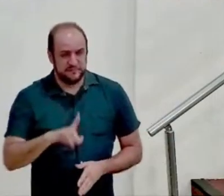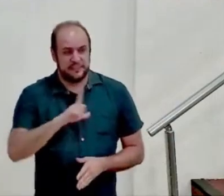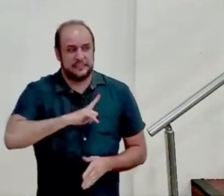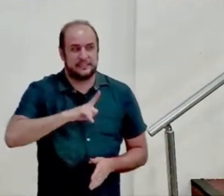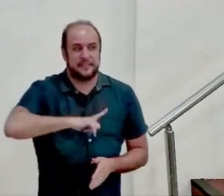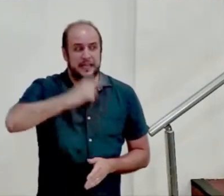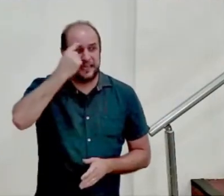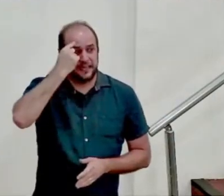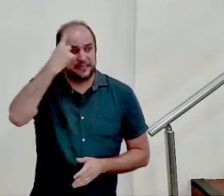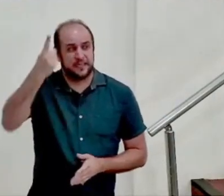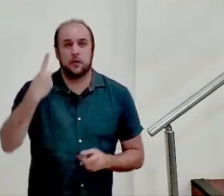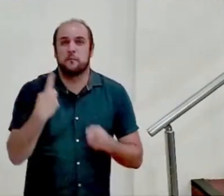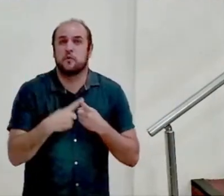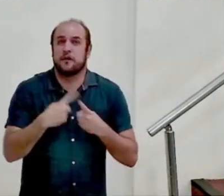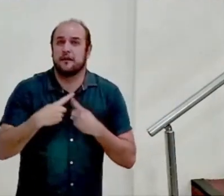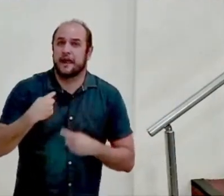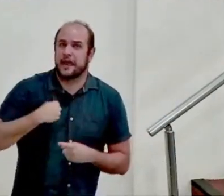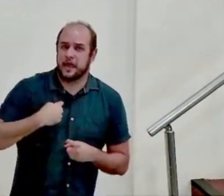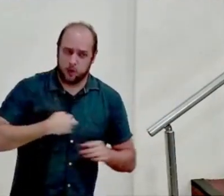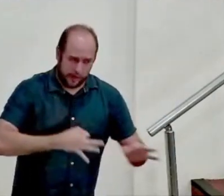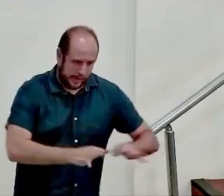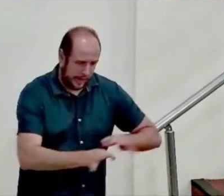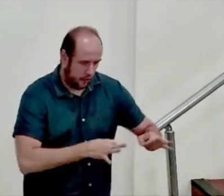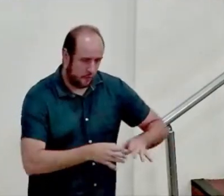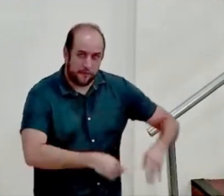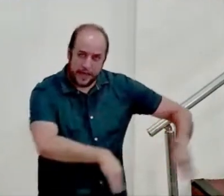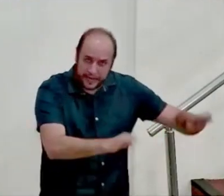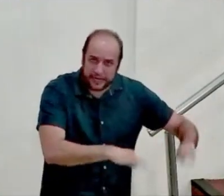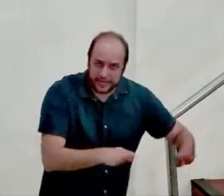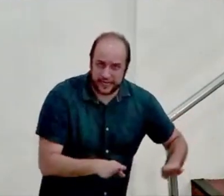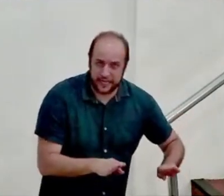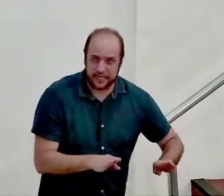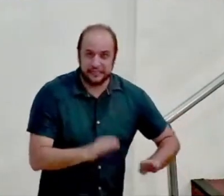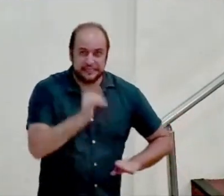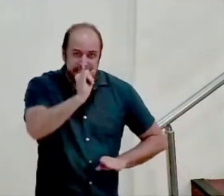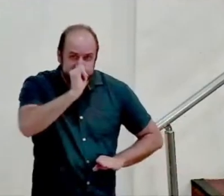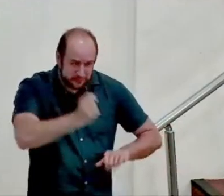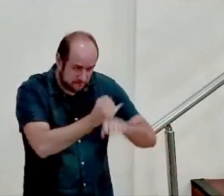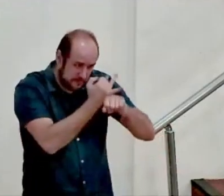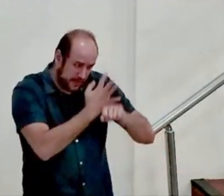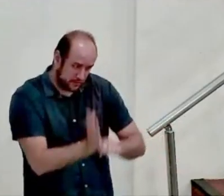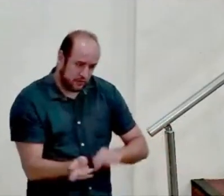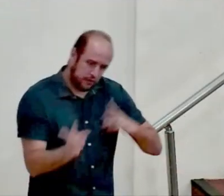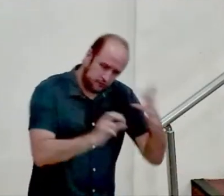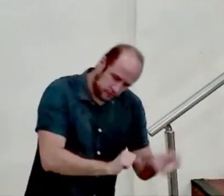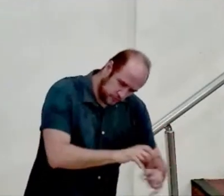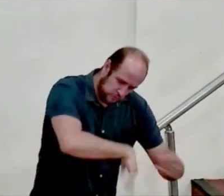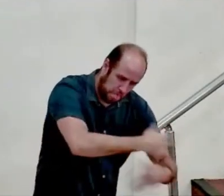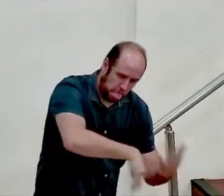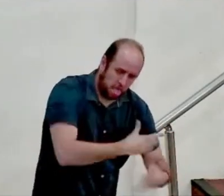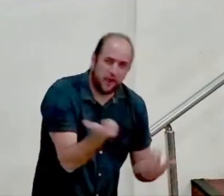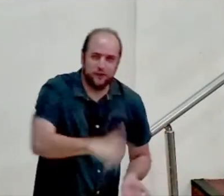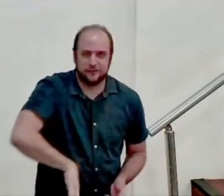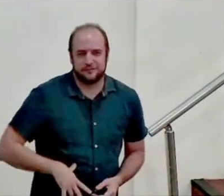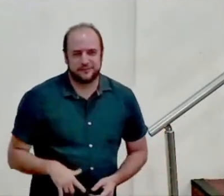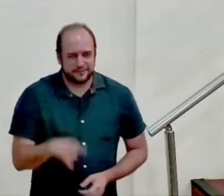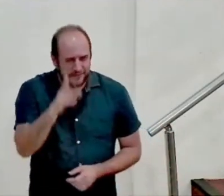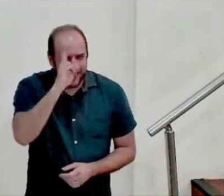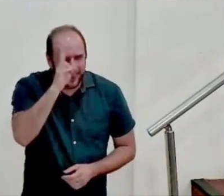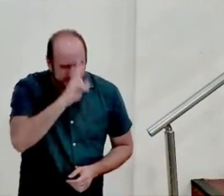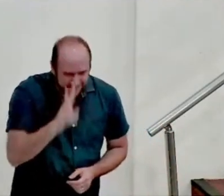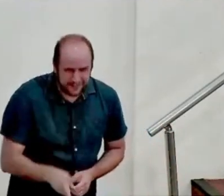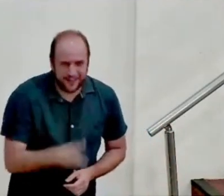tese, né? Por que eu tenho que arrumar a minha cama se eu vou dormir de novo à noite? Eu me lembro dos adolescentes aqui, quando eu trabalhava. Lembra disso, Soraya?